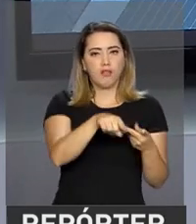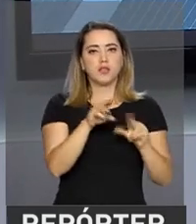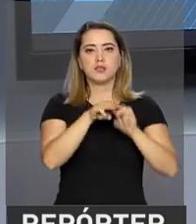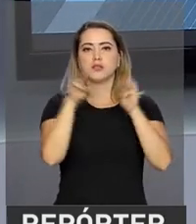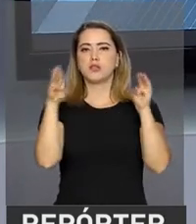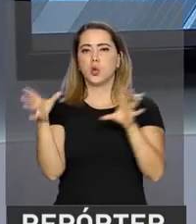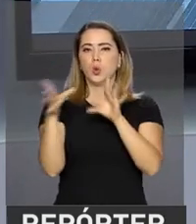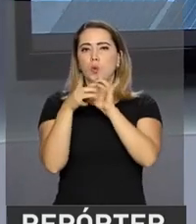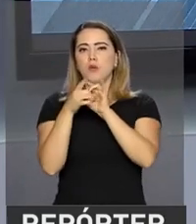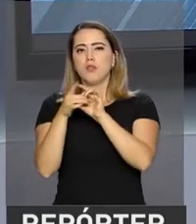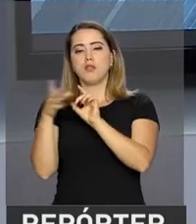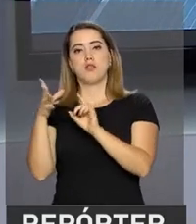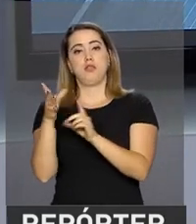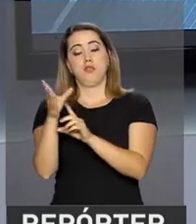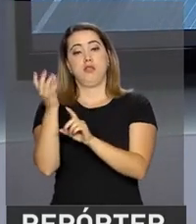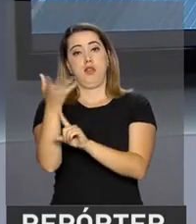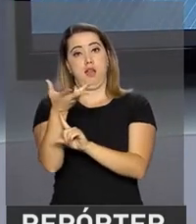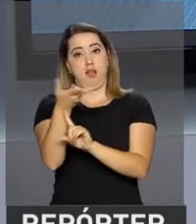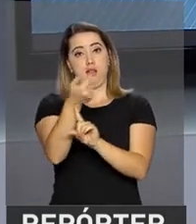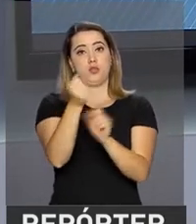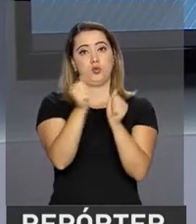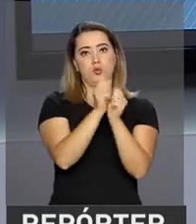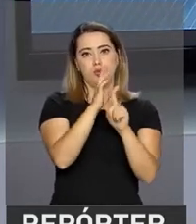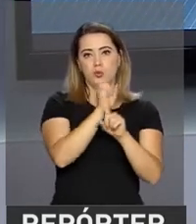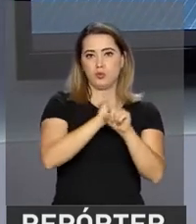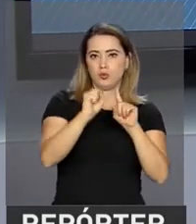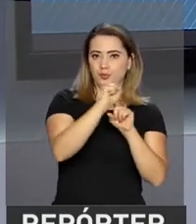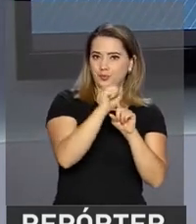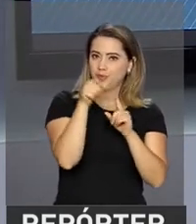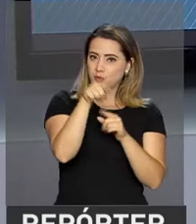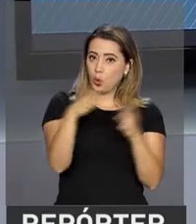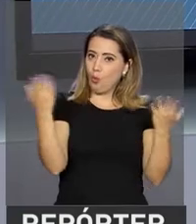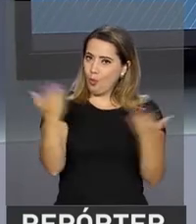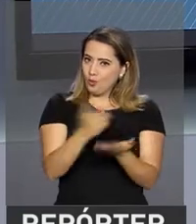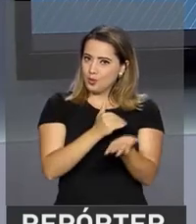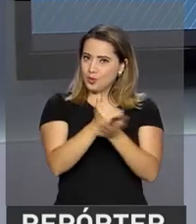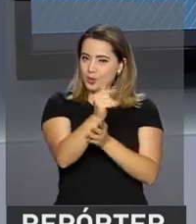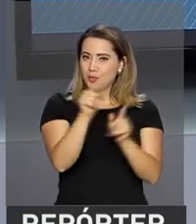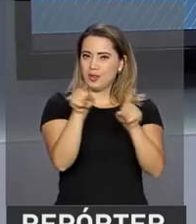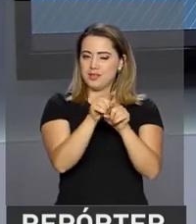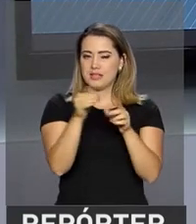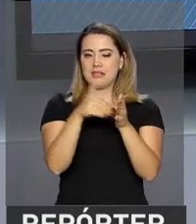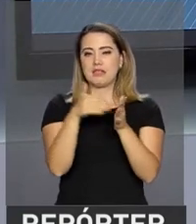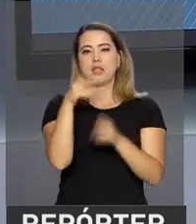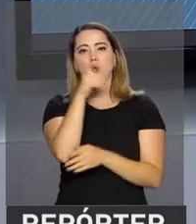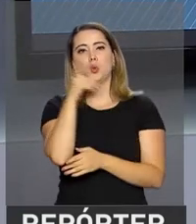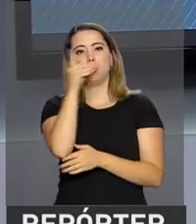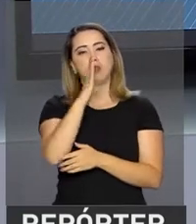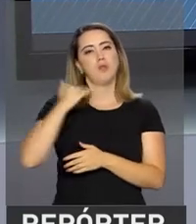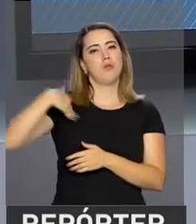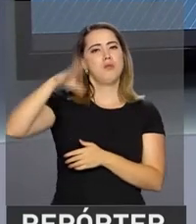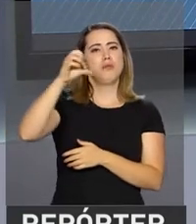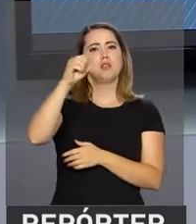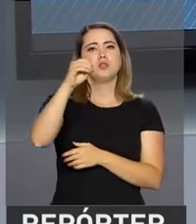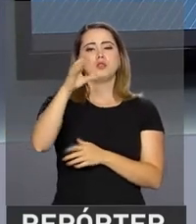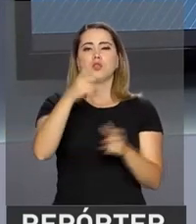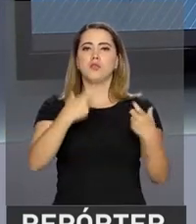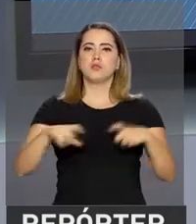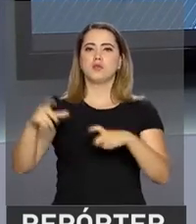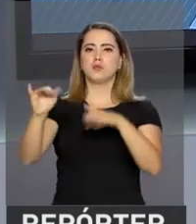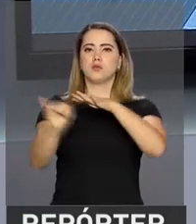laços entre arte e sociedade. Essa primavera cultural começa hoje e vai até domingo em mais de 900